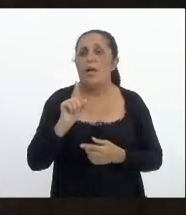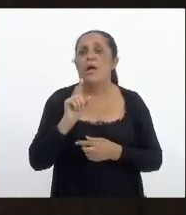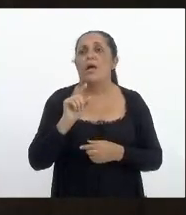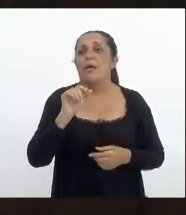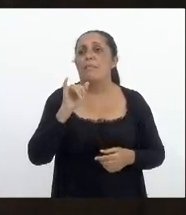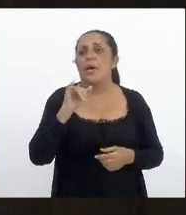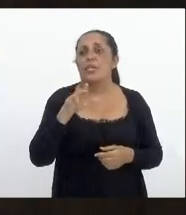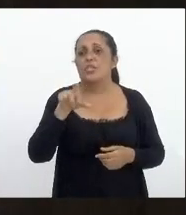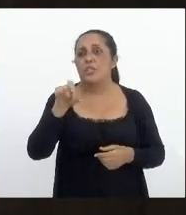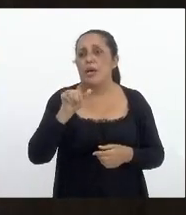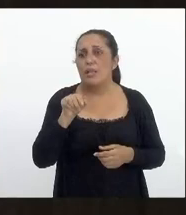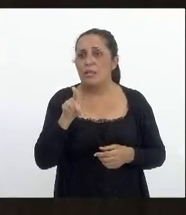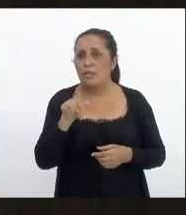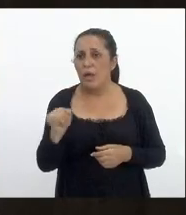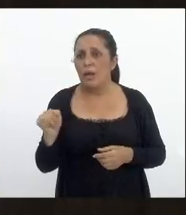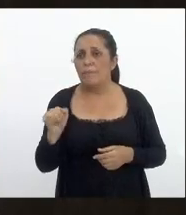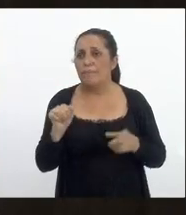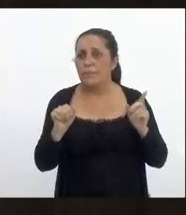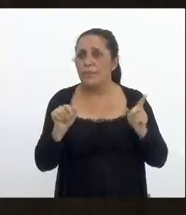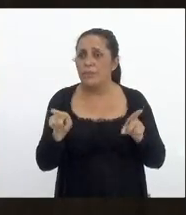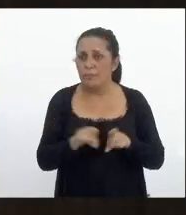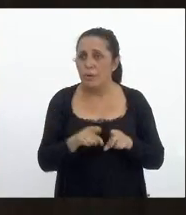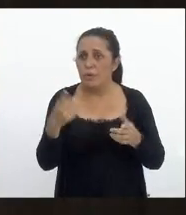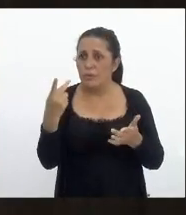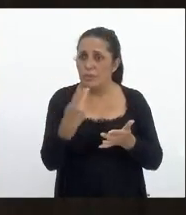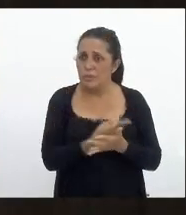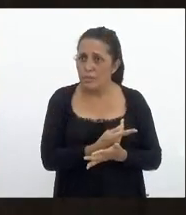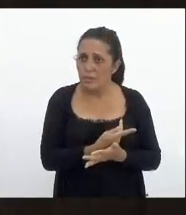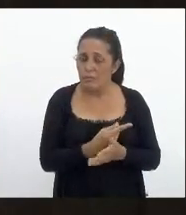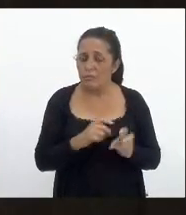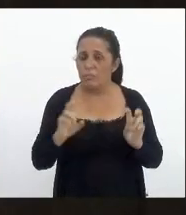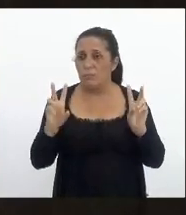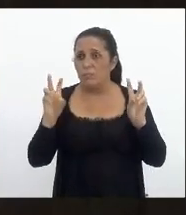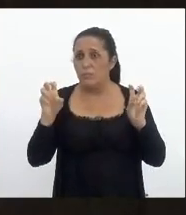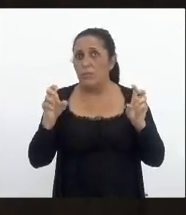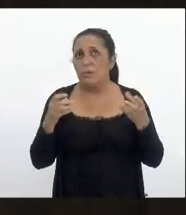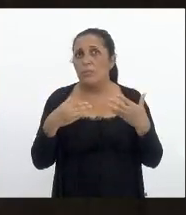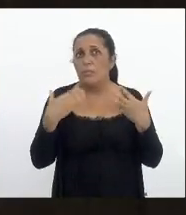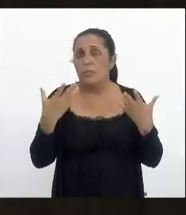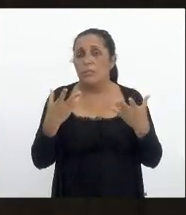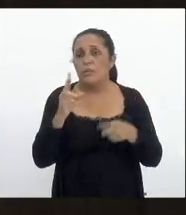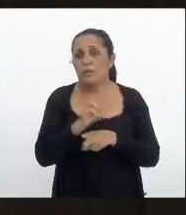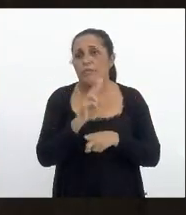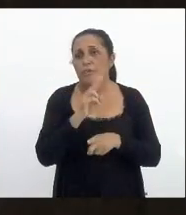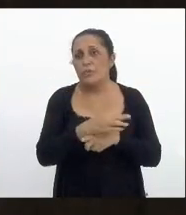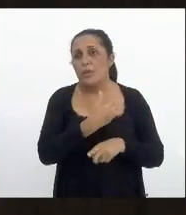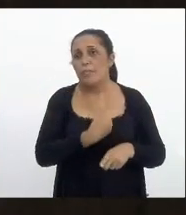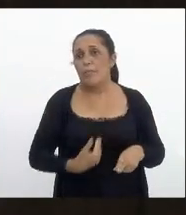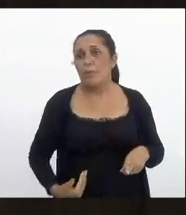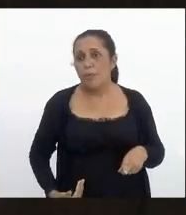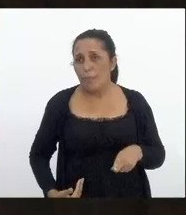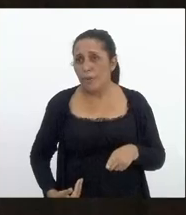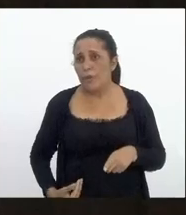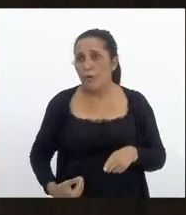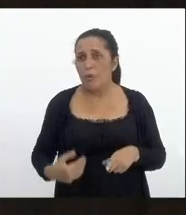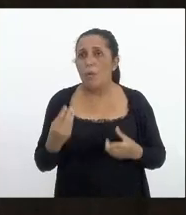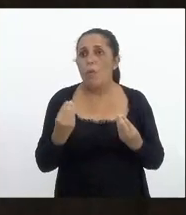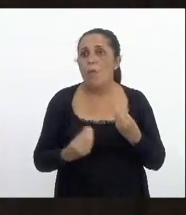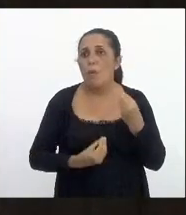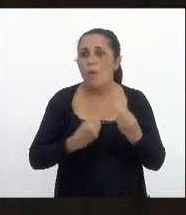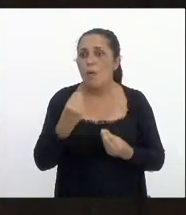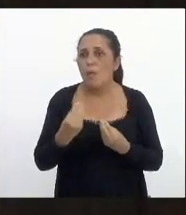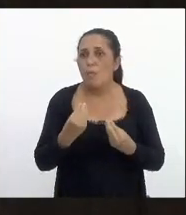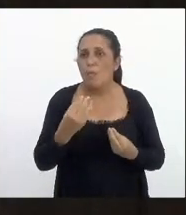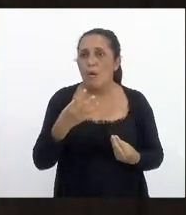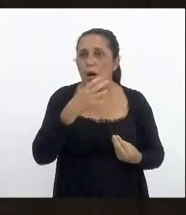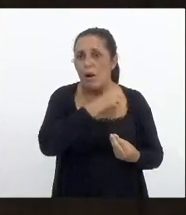que tem aí um desfecho inclusive questionado pela própria defensoria pública diante da rapidez do